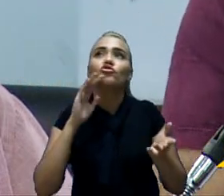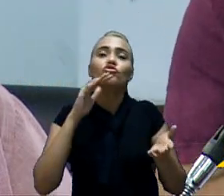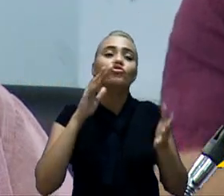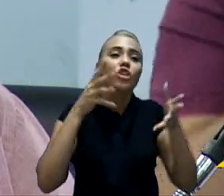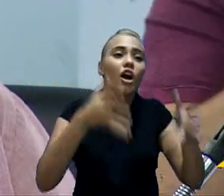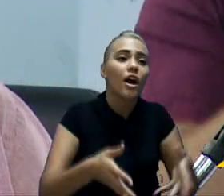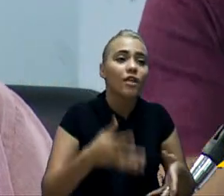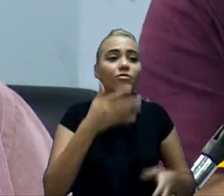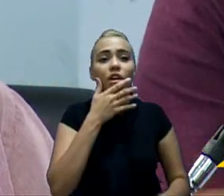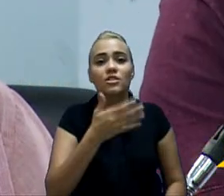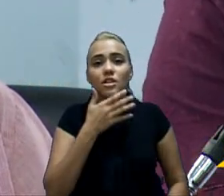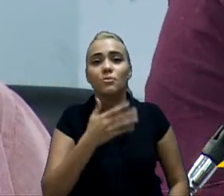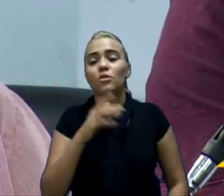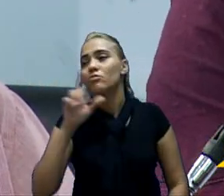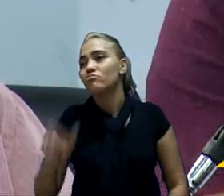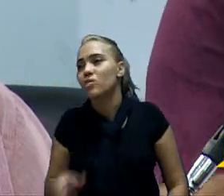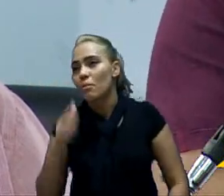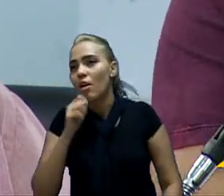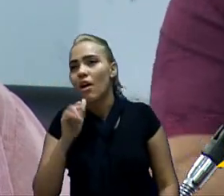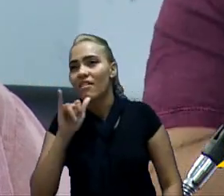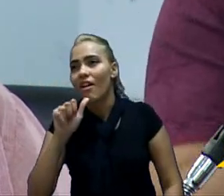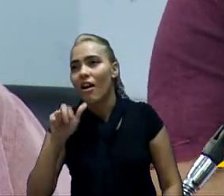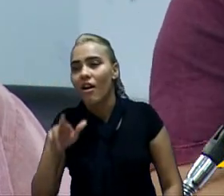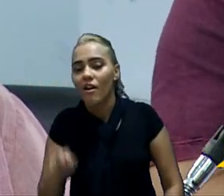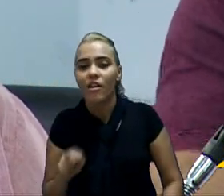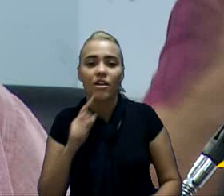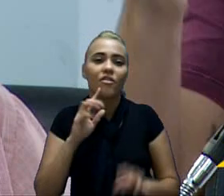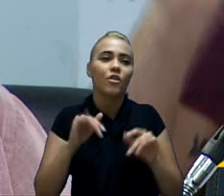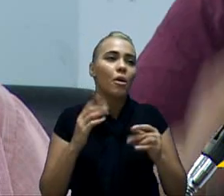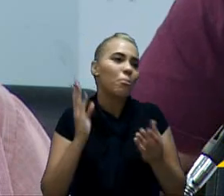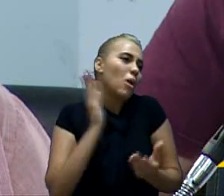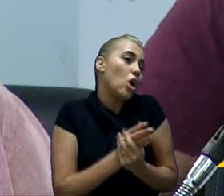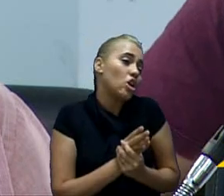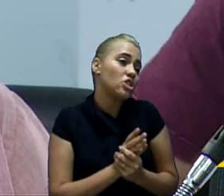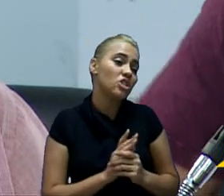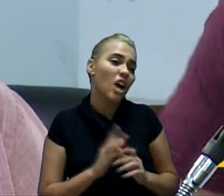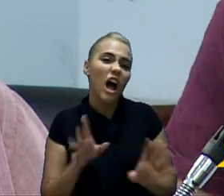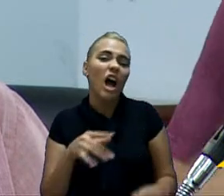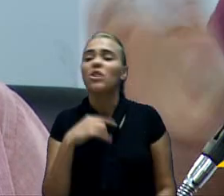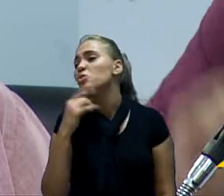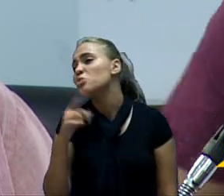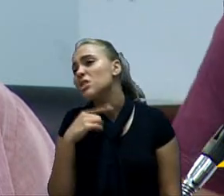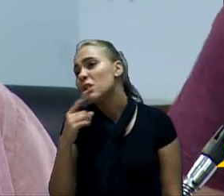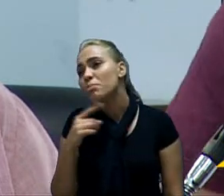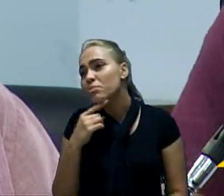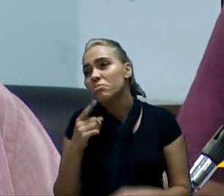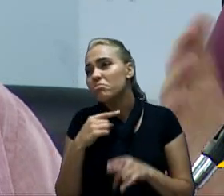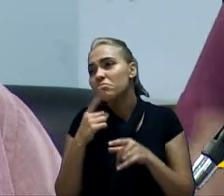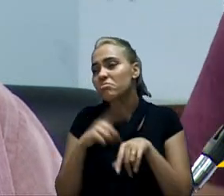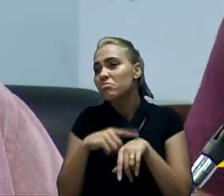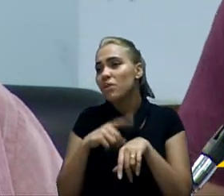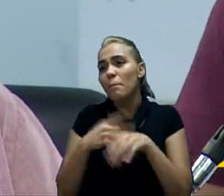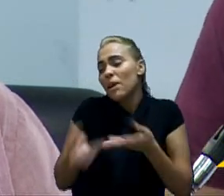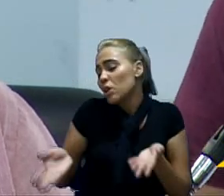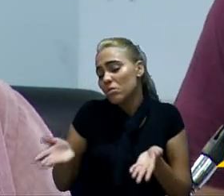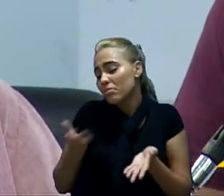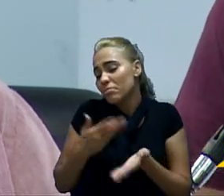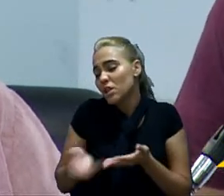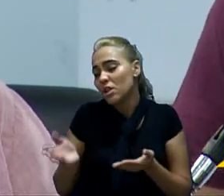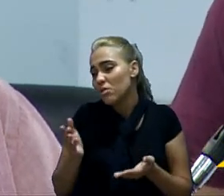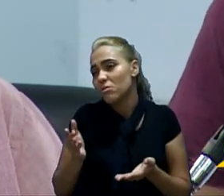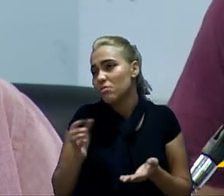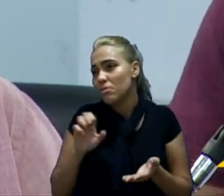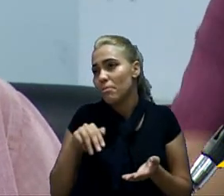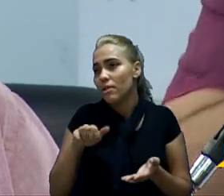o vereador Eara, abre um processinho lá, chega no final de dezembro, não deu tempo de fazer, não deu tempo de empenhar, perdeu, perdeu a emenda.